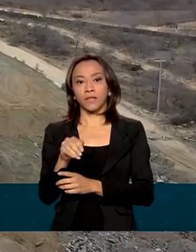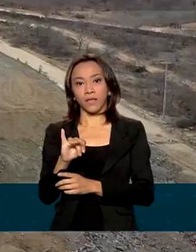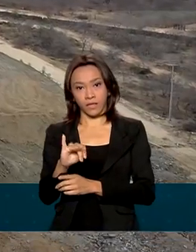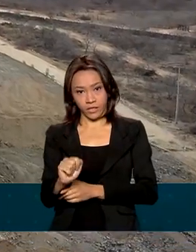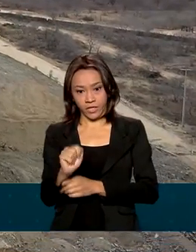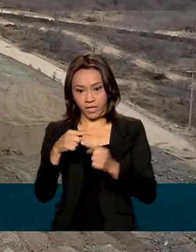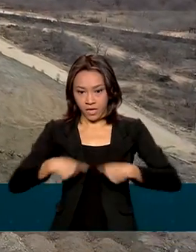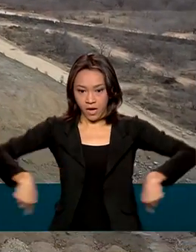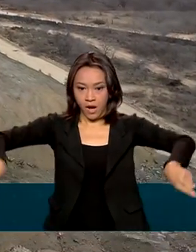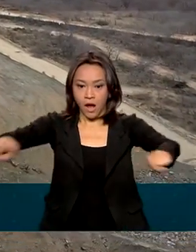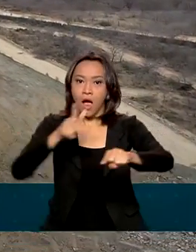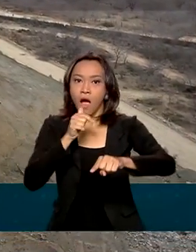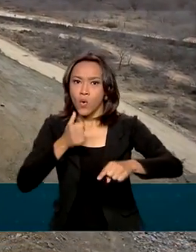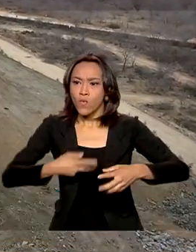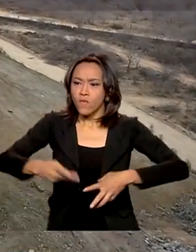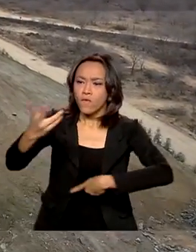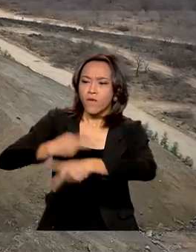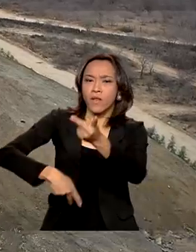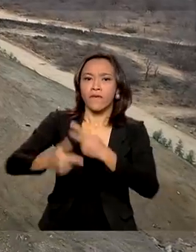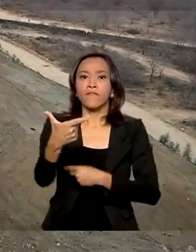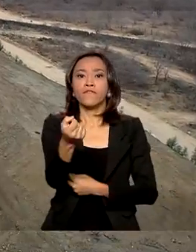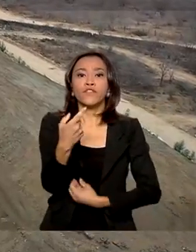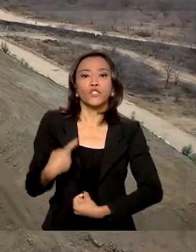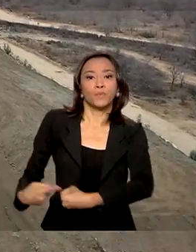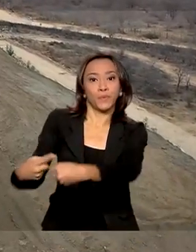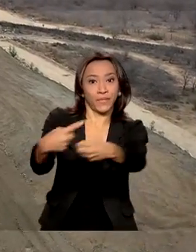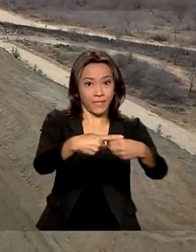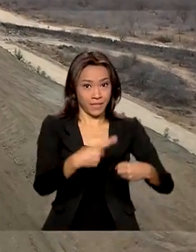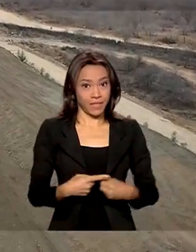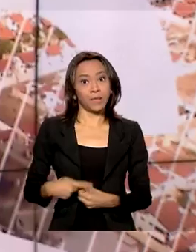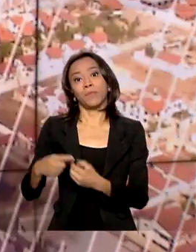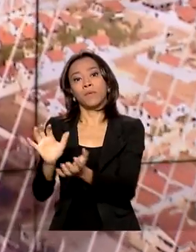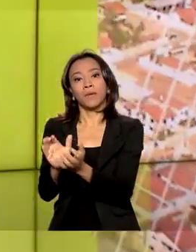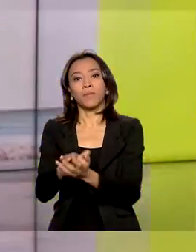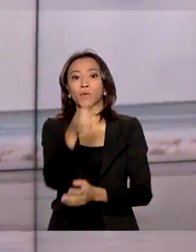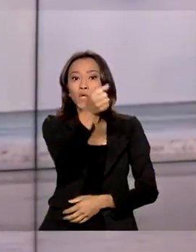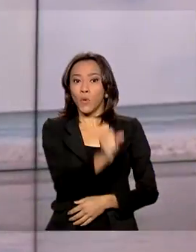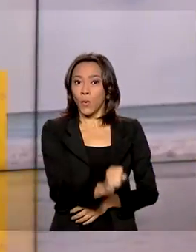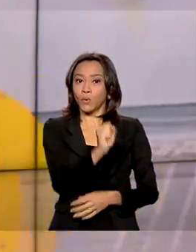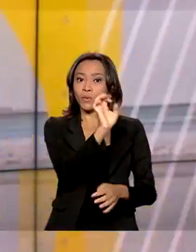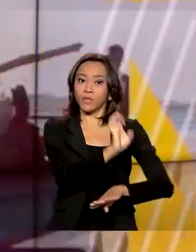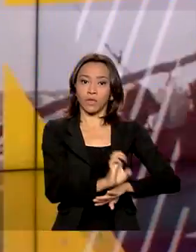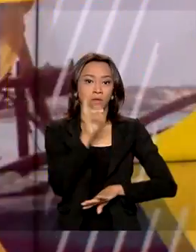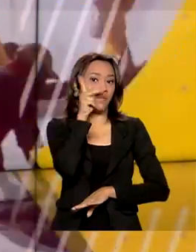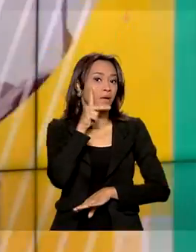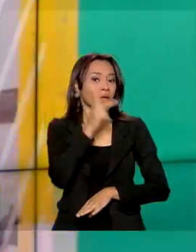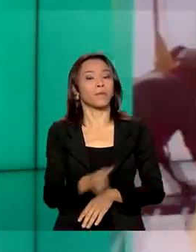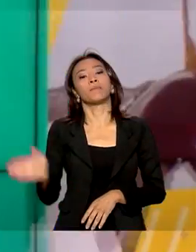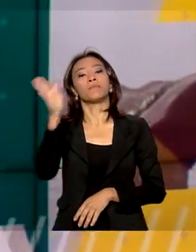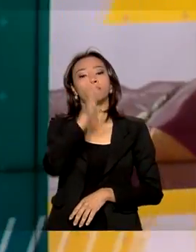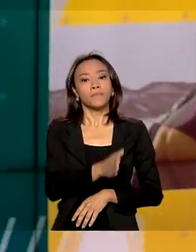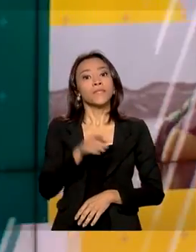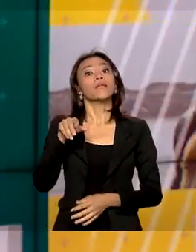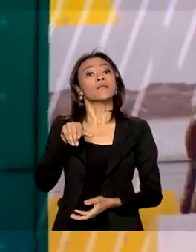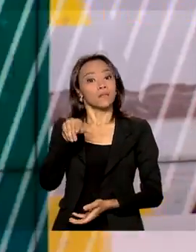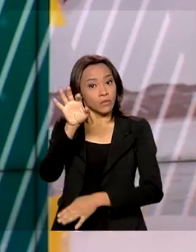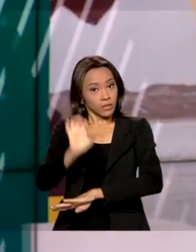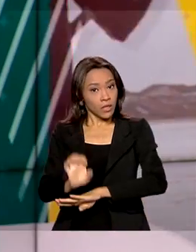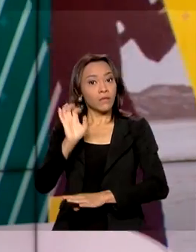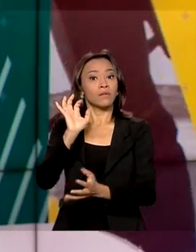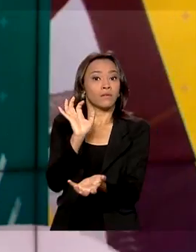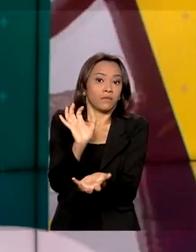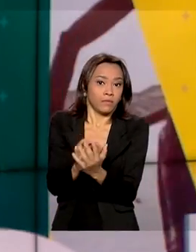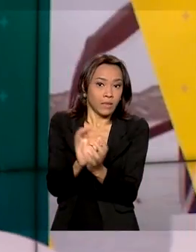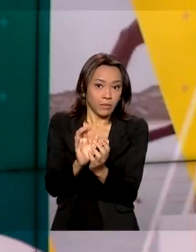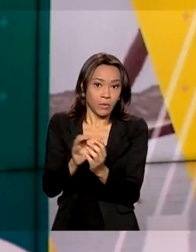cerca de 20 municípios em Pernambuco e 8 na Paraíba. E ainda em Pernambuco, na cerimônia de inauguração do